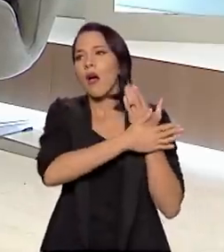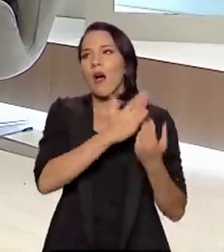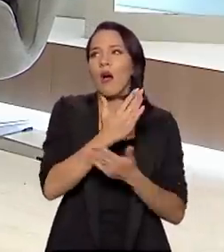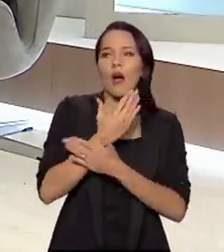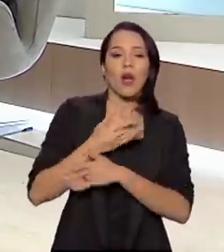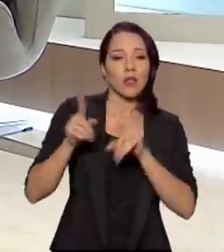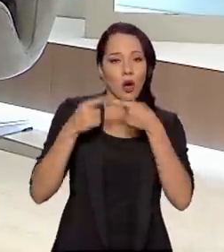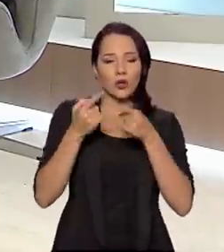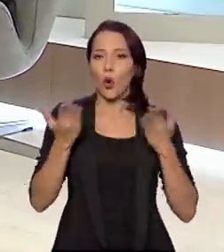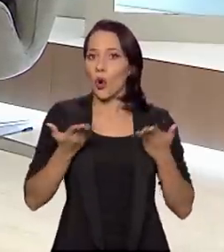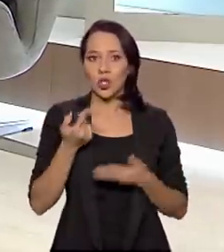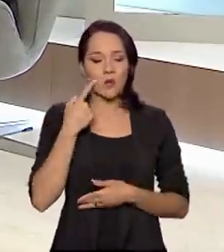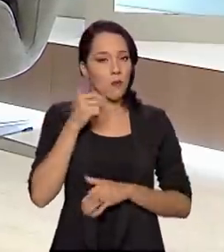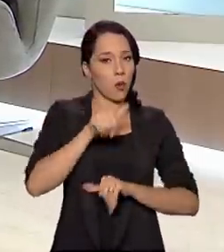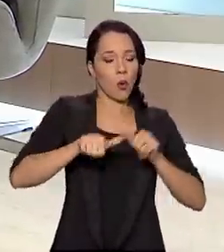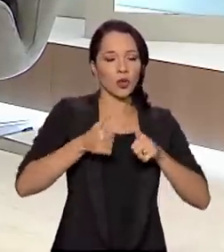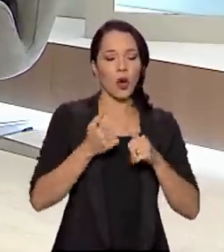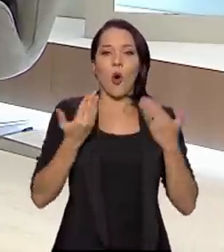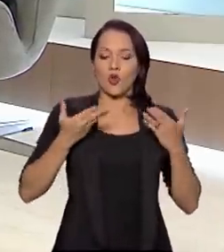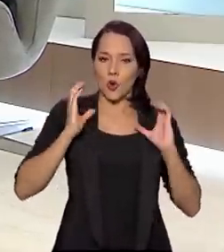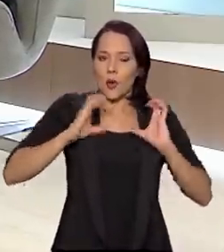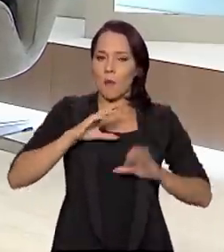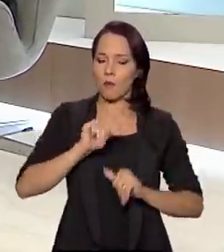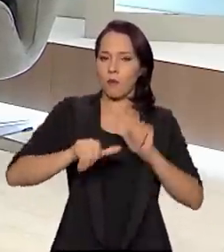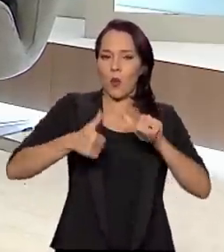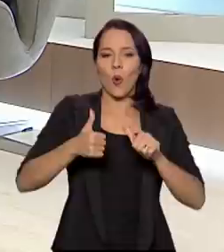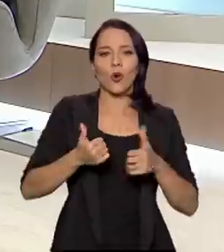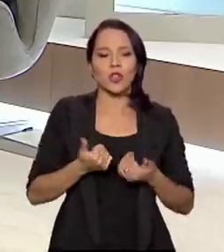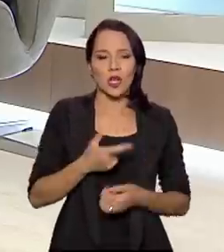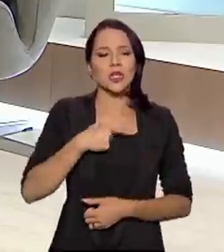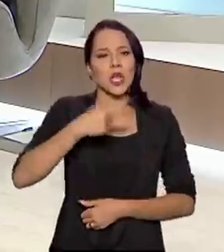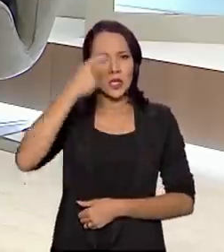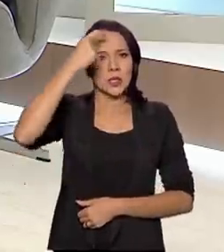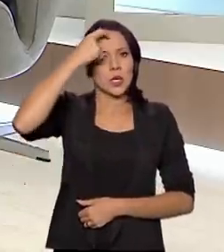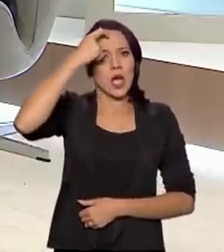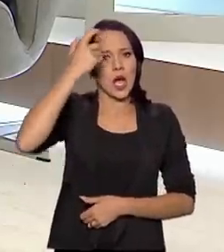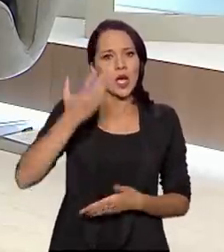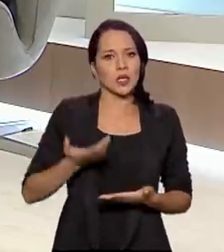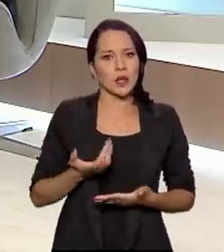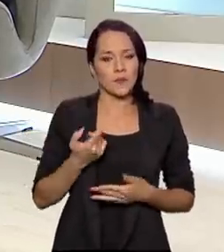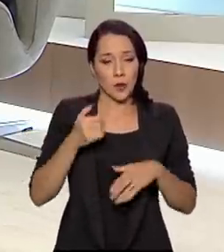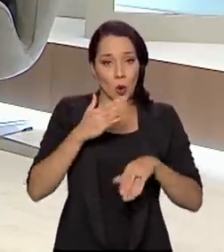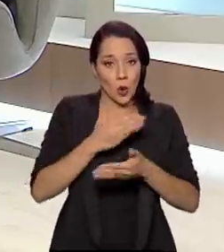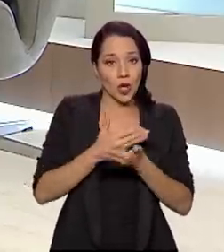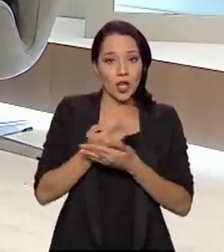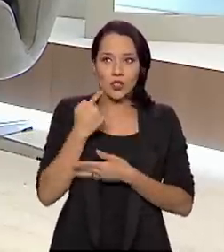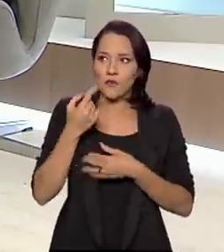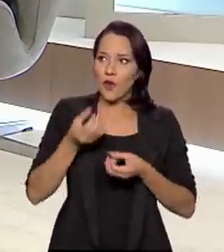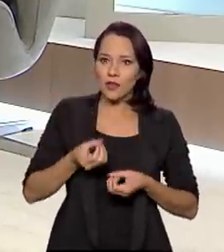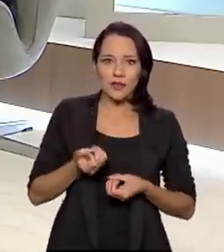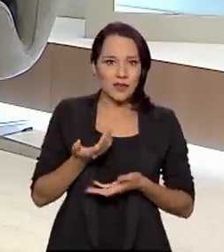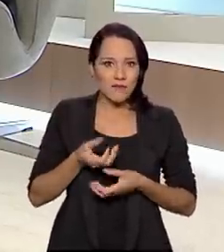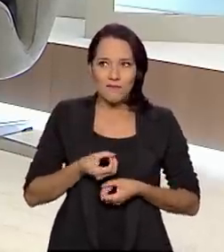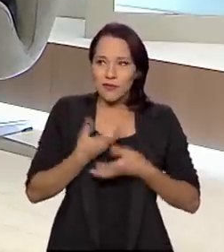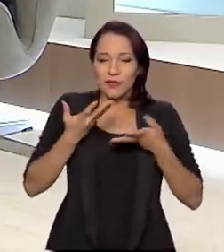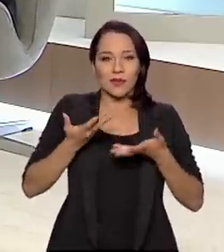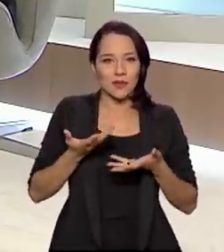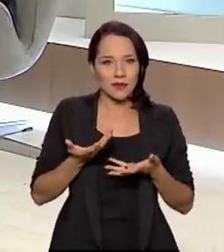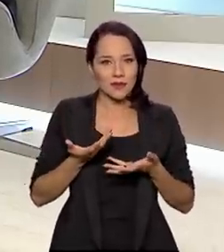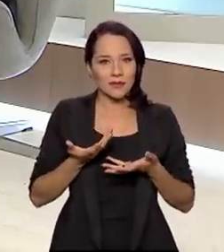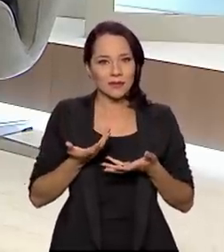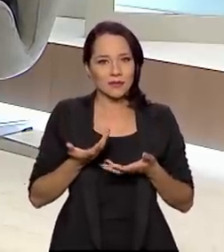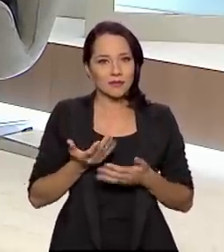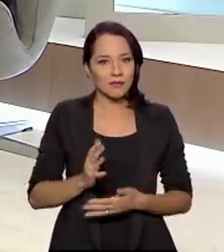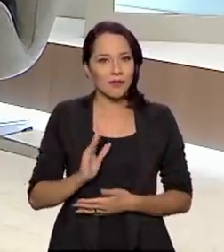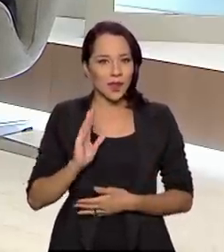nacional, hoje a gente percebe que há uma consciência que foi até espontânea e que